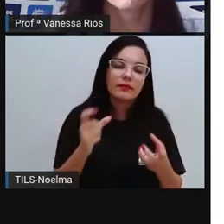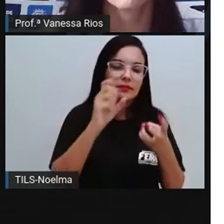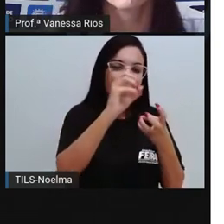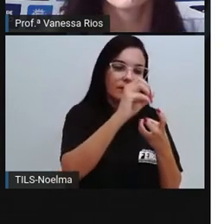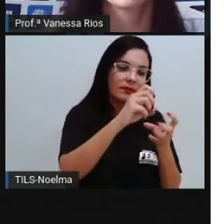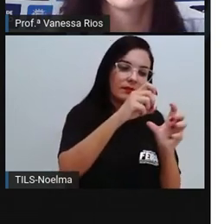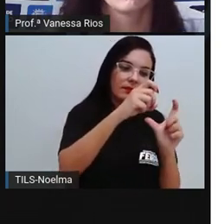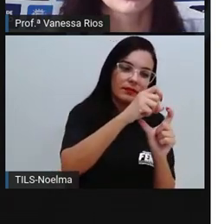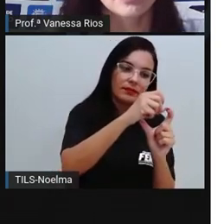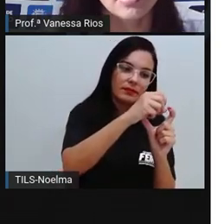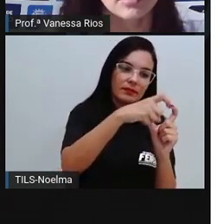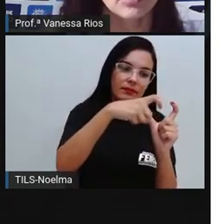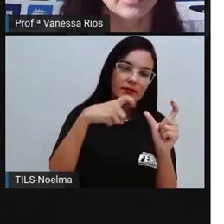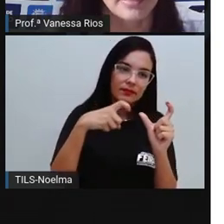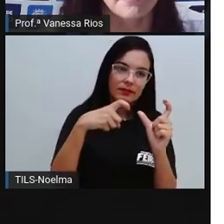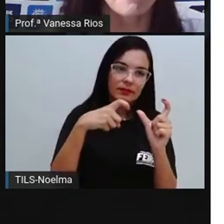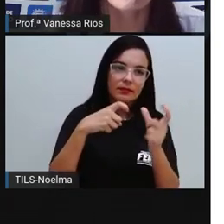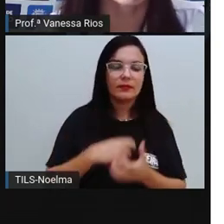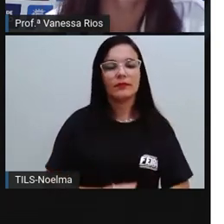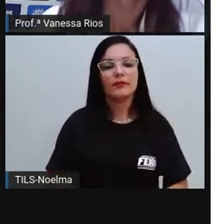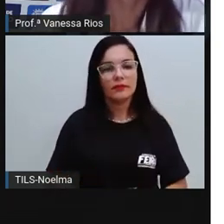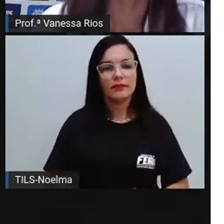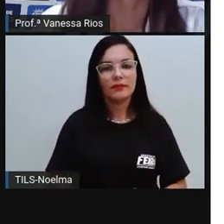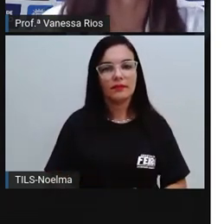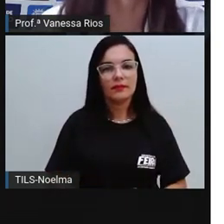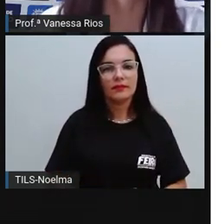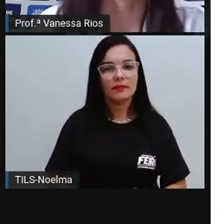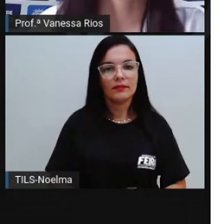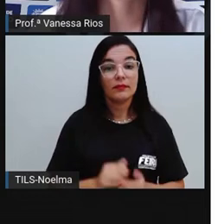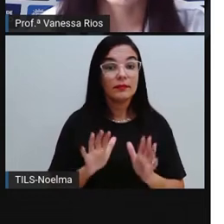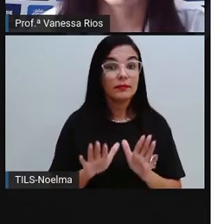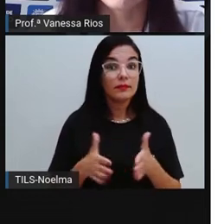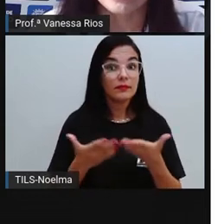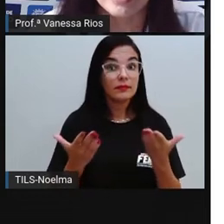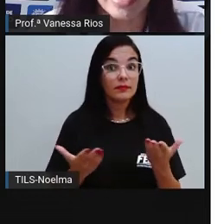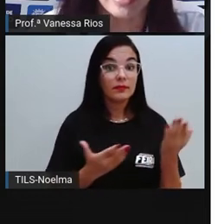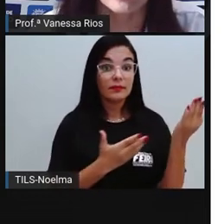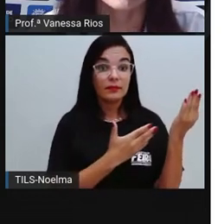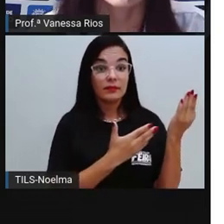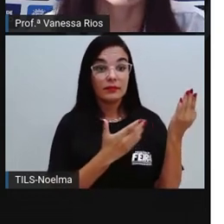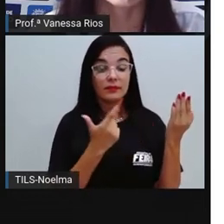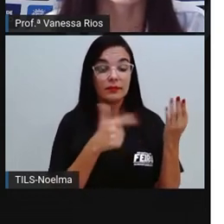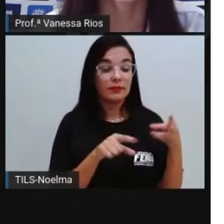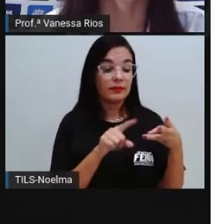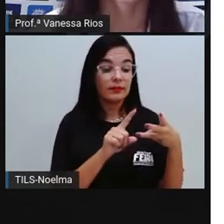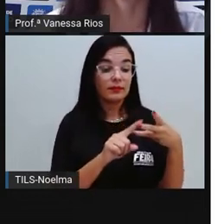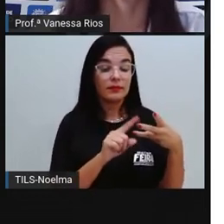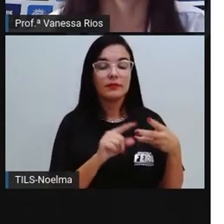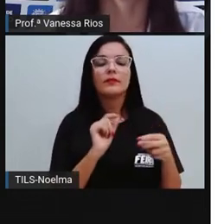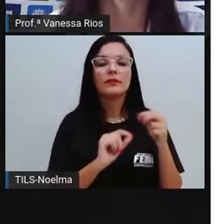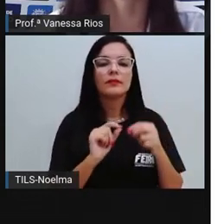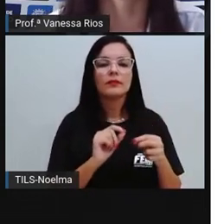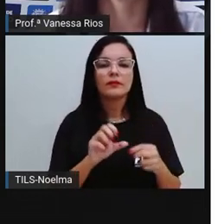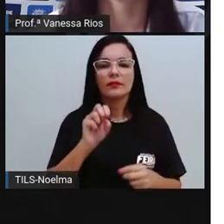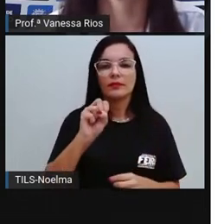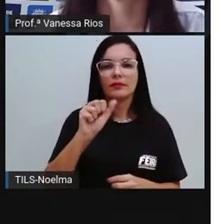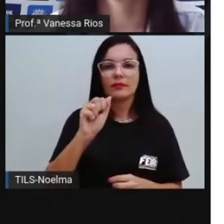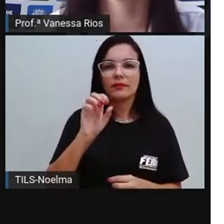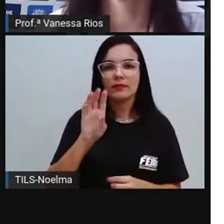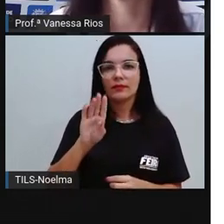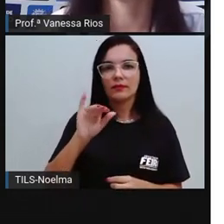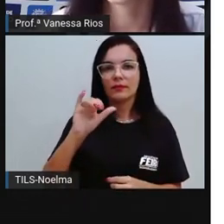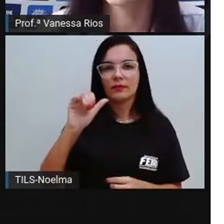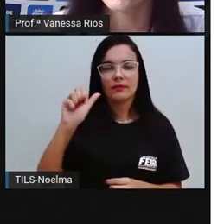oxítona. Quando passamos para sabia, a gente já entende que a sílaba